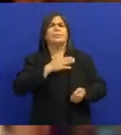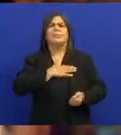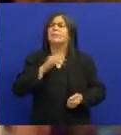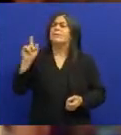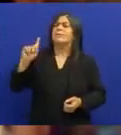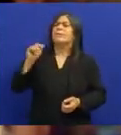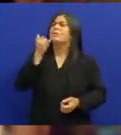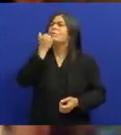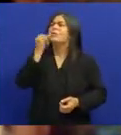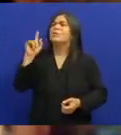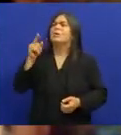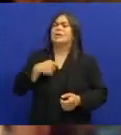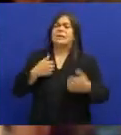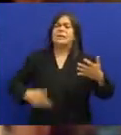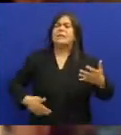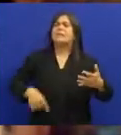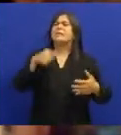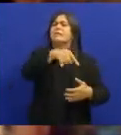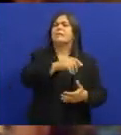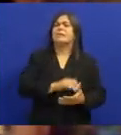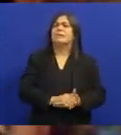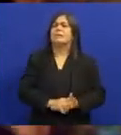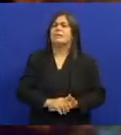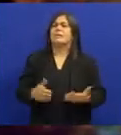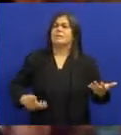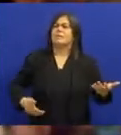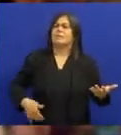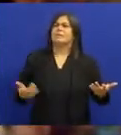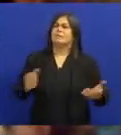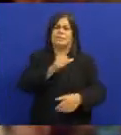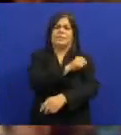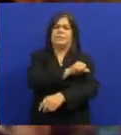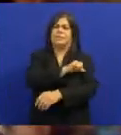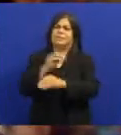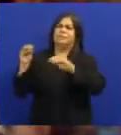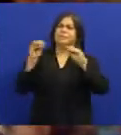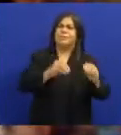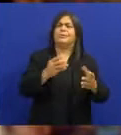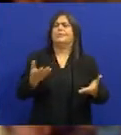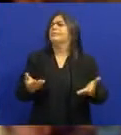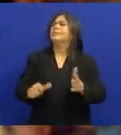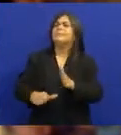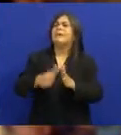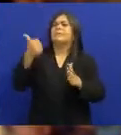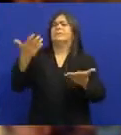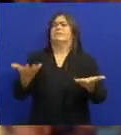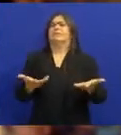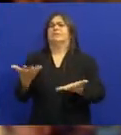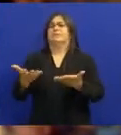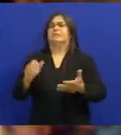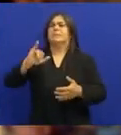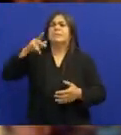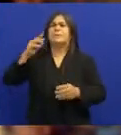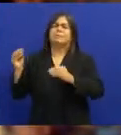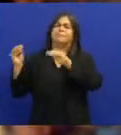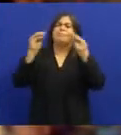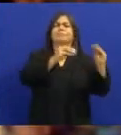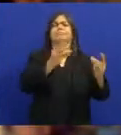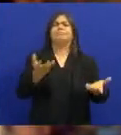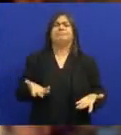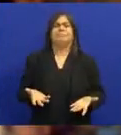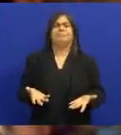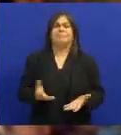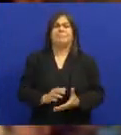não vai tocar comigo? Eu digo não O Jacos Eu vim aqui tocar com o Cátia Pô, eu estava chegando No Rio de Janeiro Que foi a primeira vez Que eu tinha Saído de João